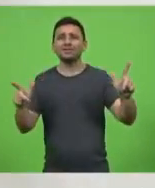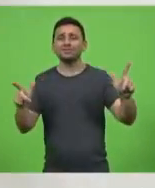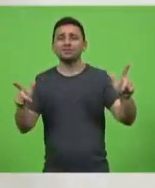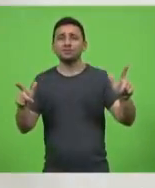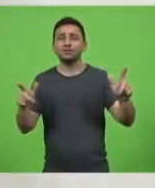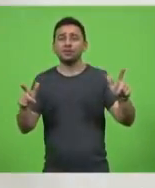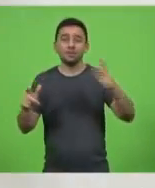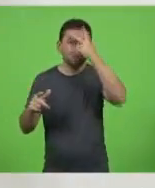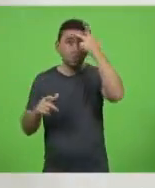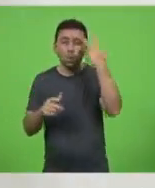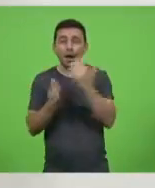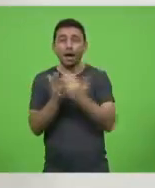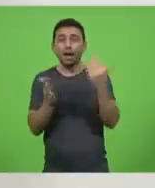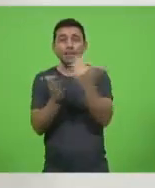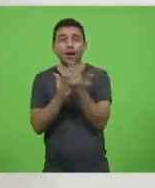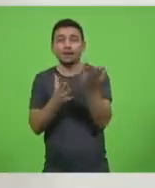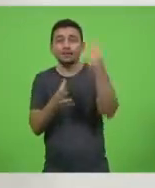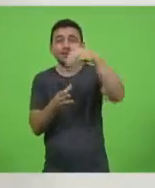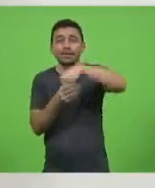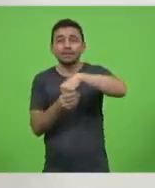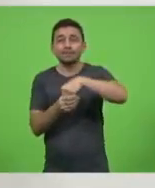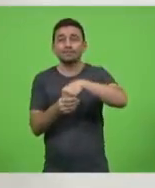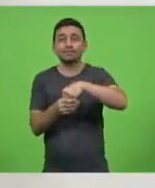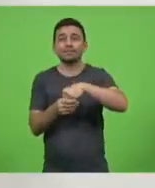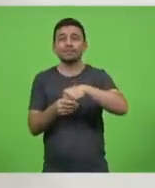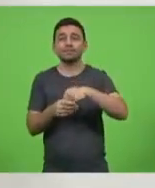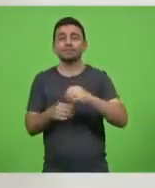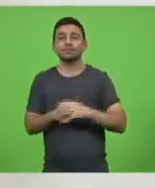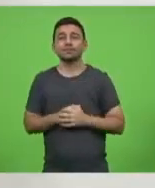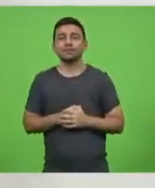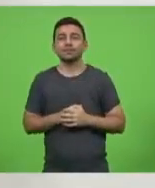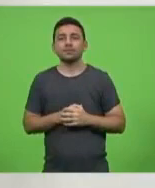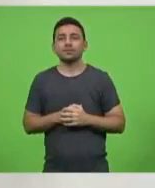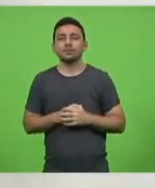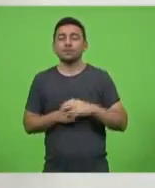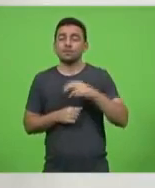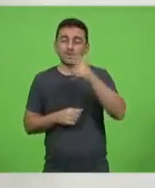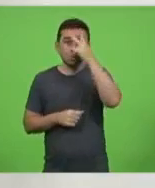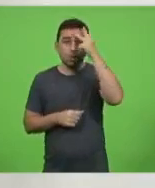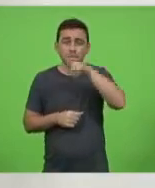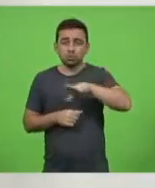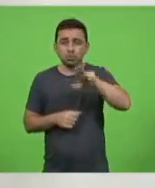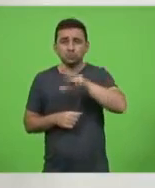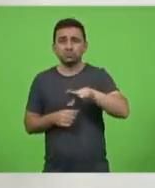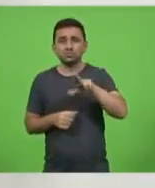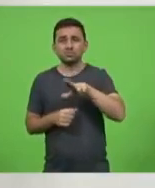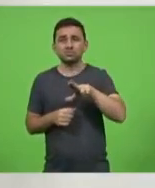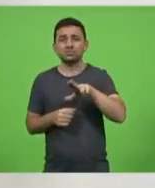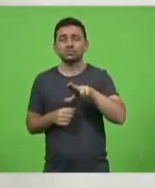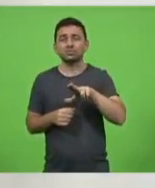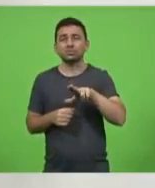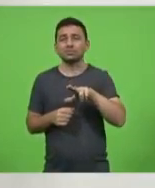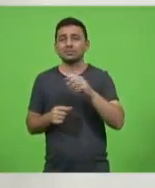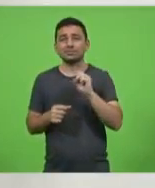de pessoas, o número de trabalhadores, ou seja, quem for, do usuário, dentro dos ônibus.